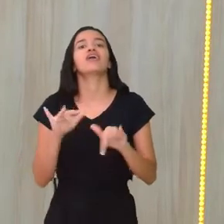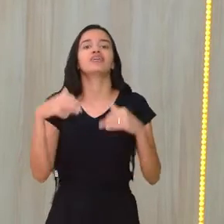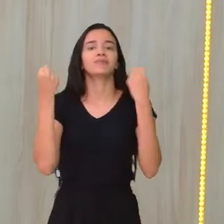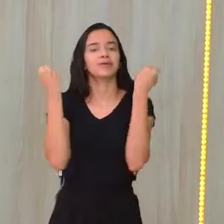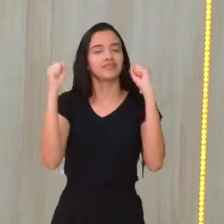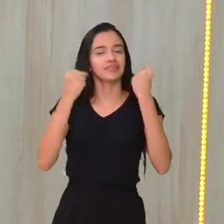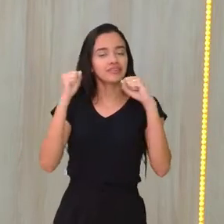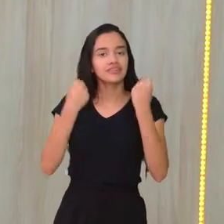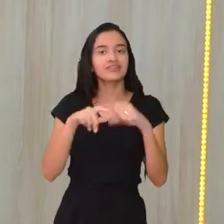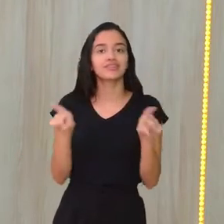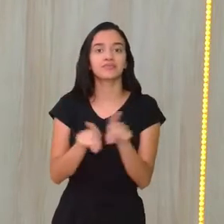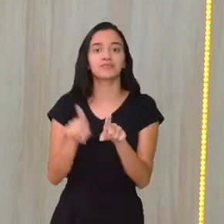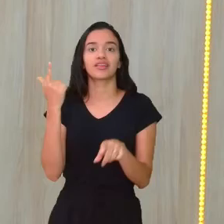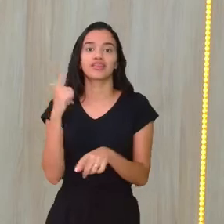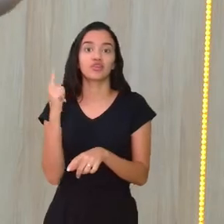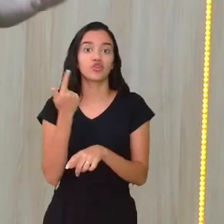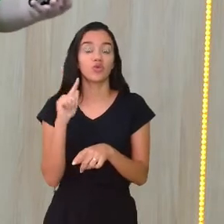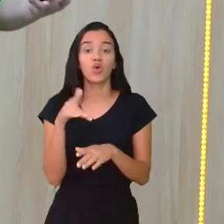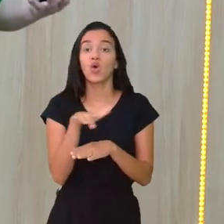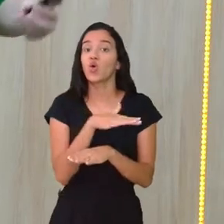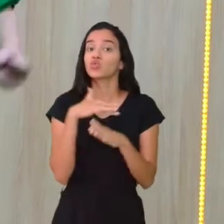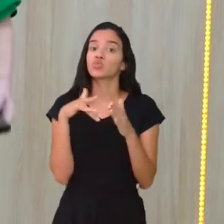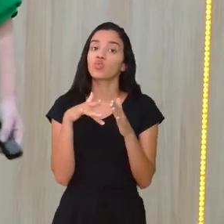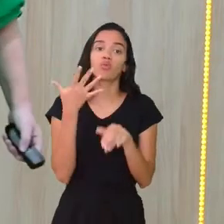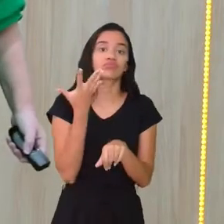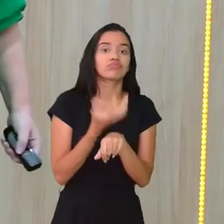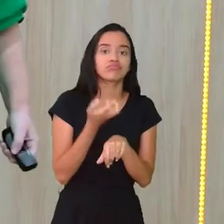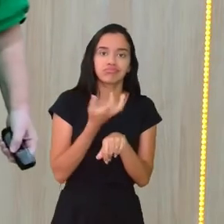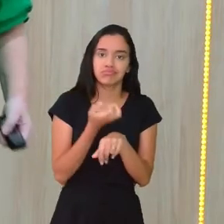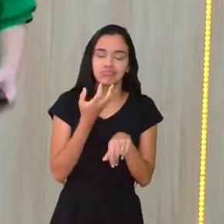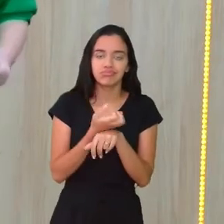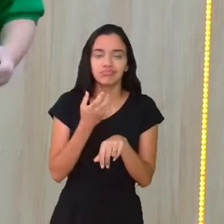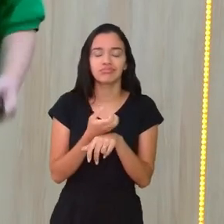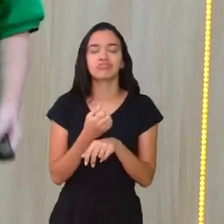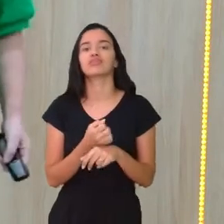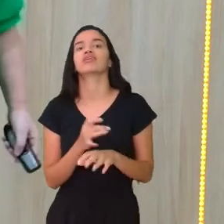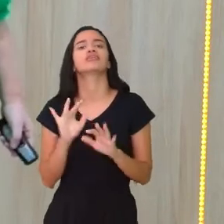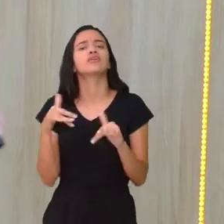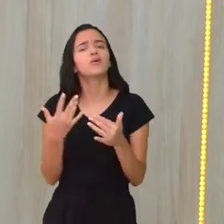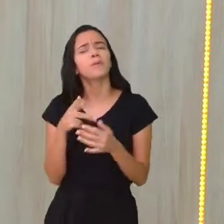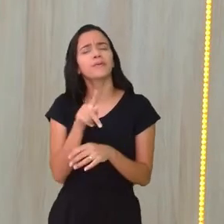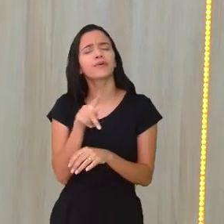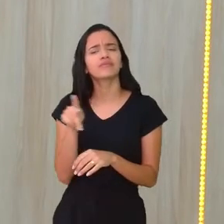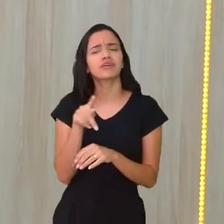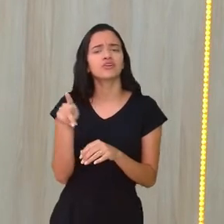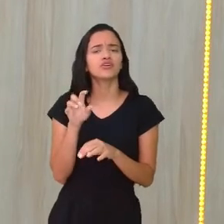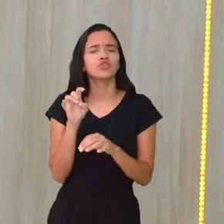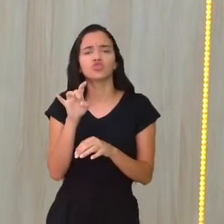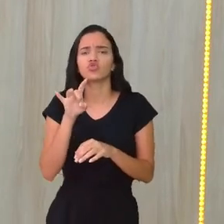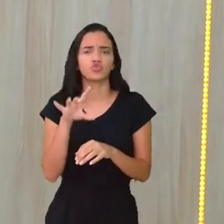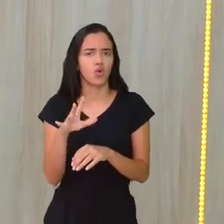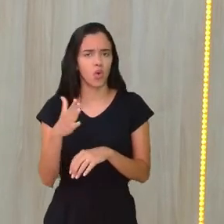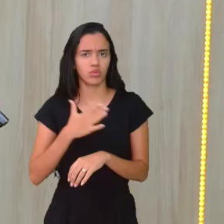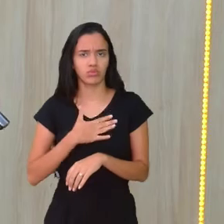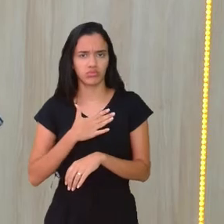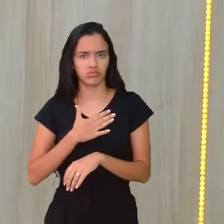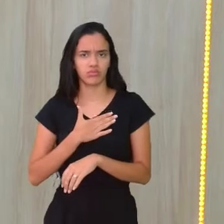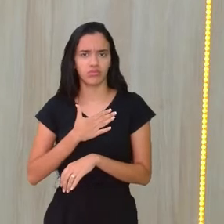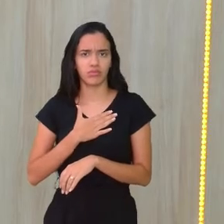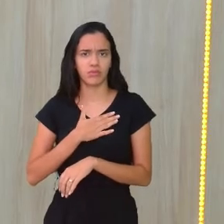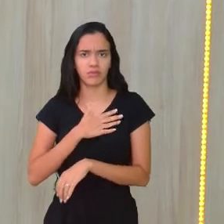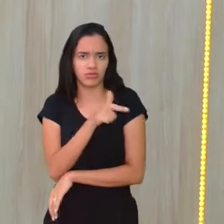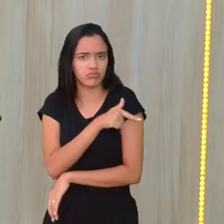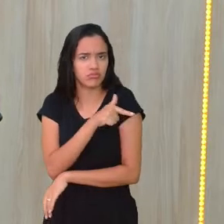física, de geografia, todas as disciplinas de todos os anos. Professora, eu só posso assistir a do meu ano? Não.